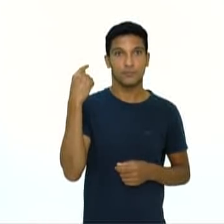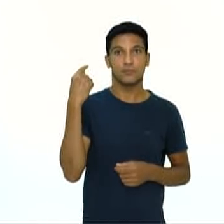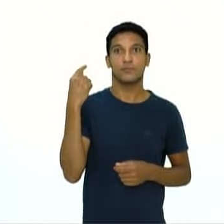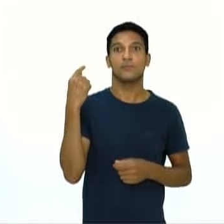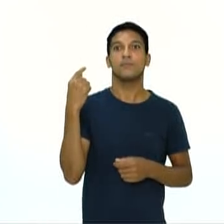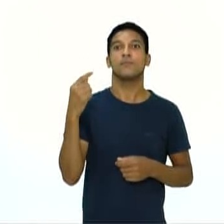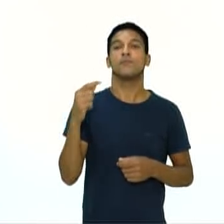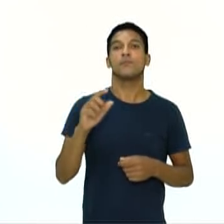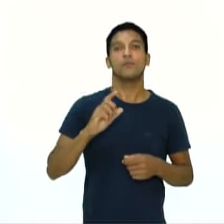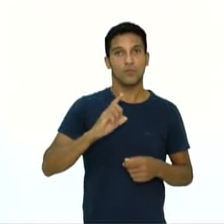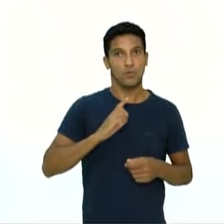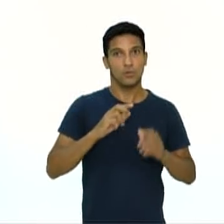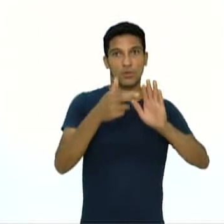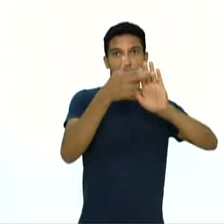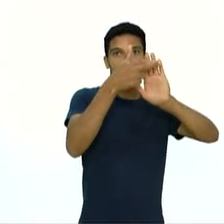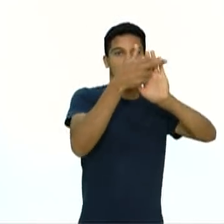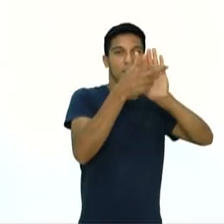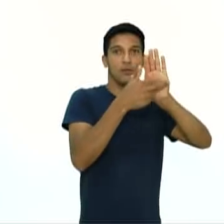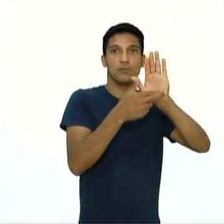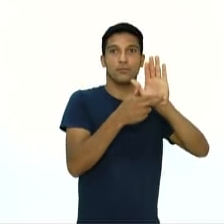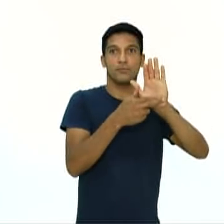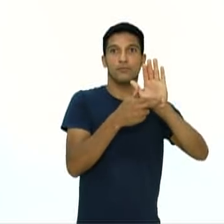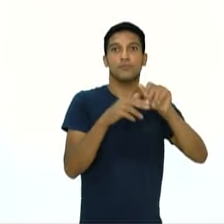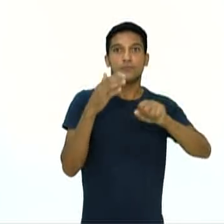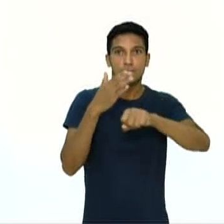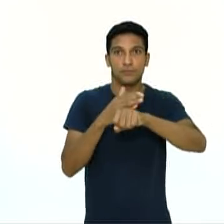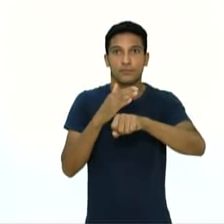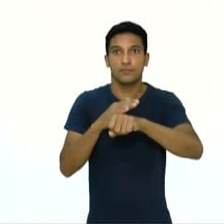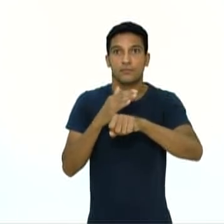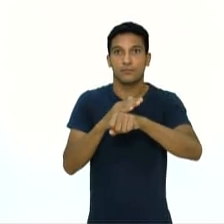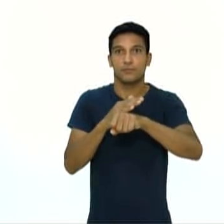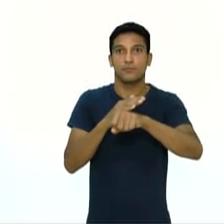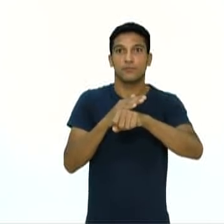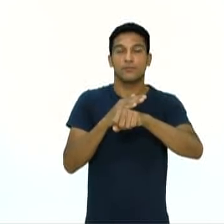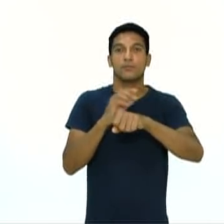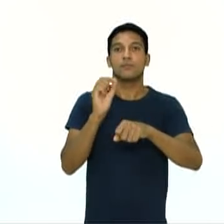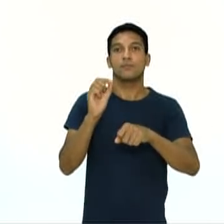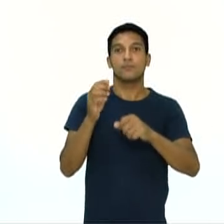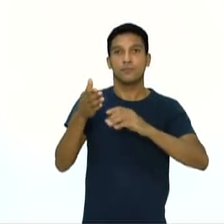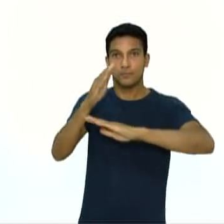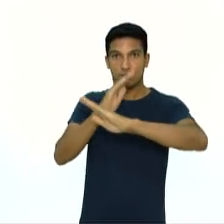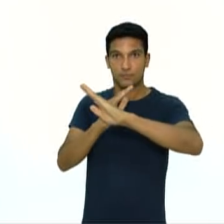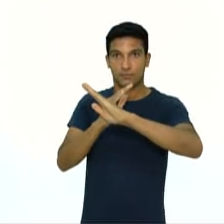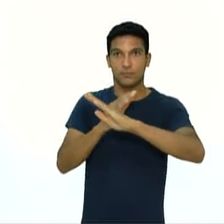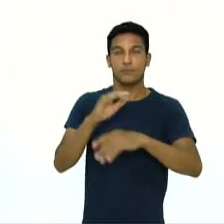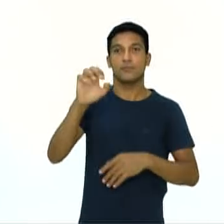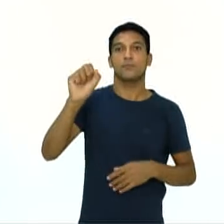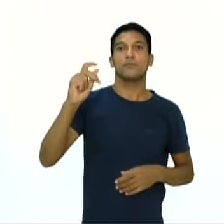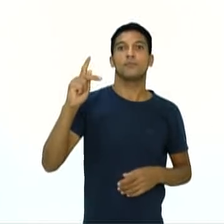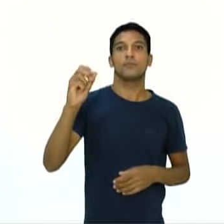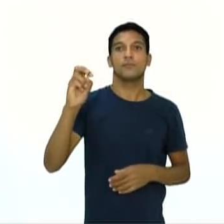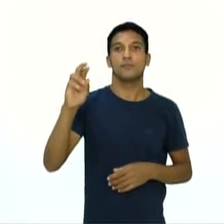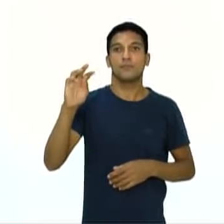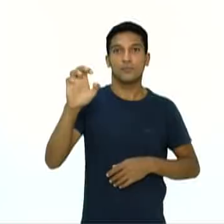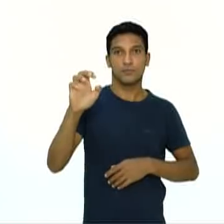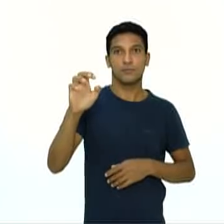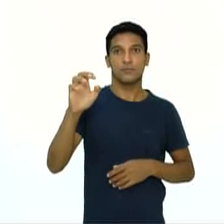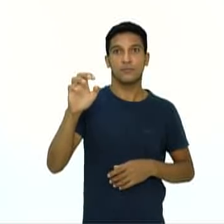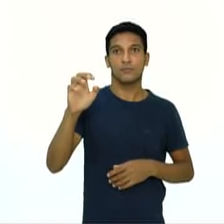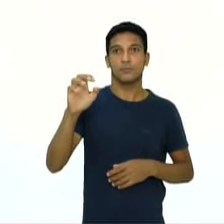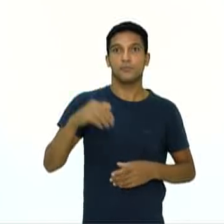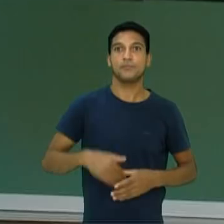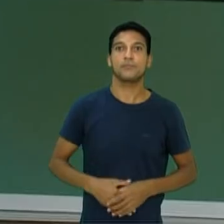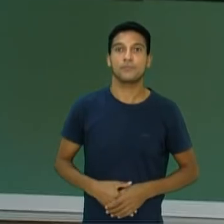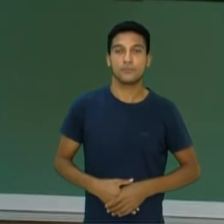simulado com o propósito de introduzir o Karatê como um esporte competitivo. O Kumite, o